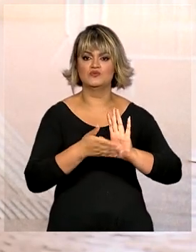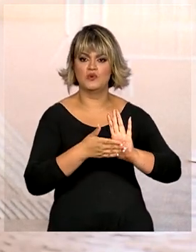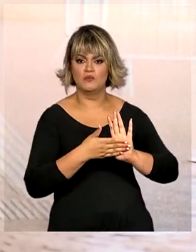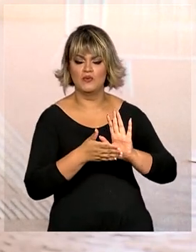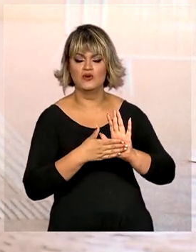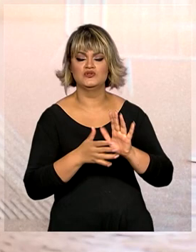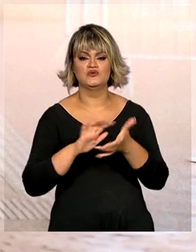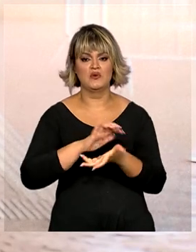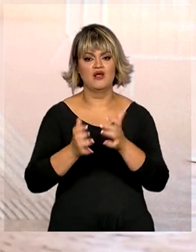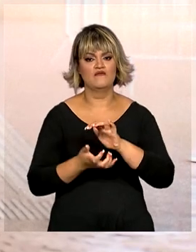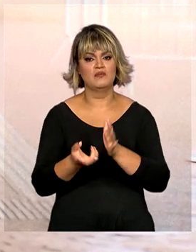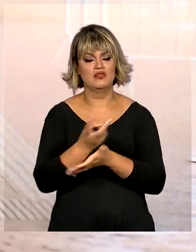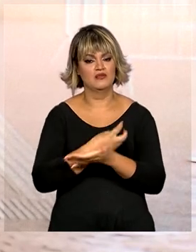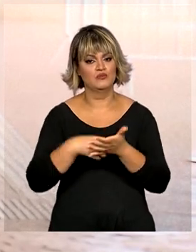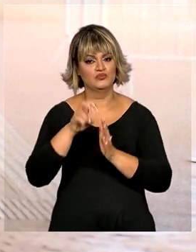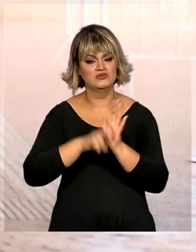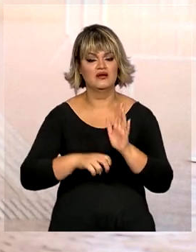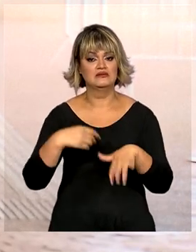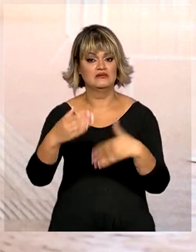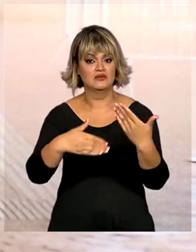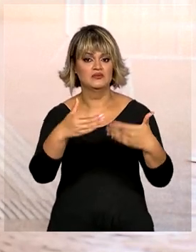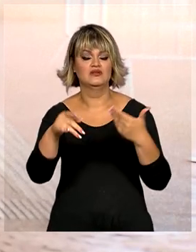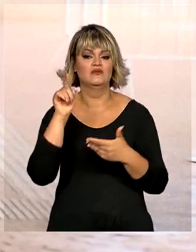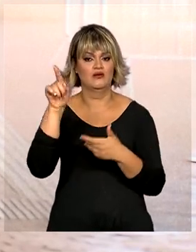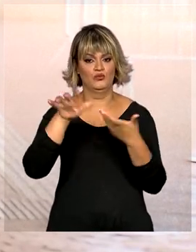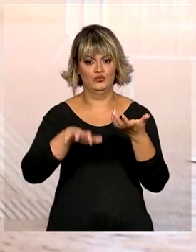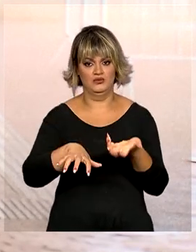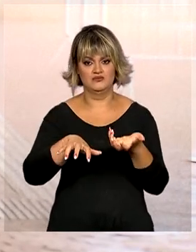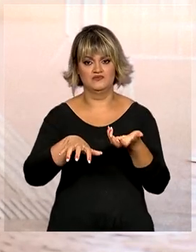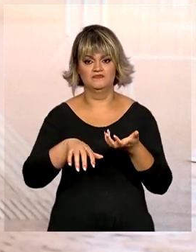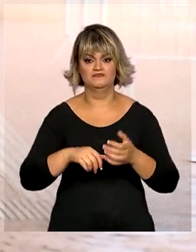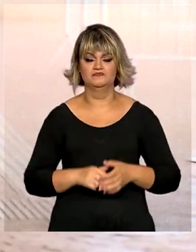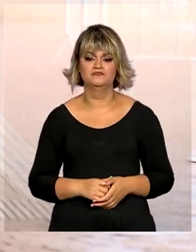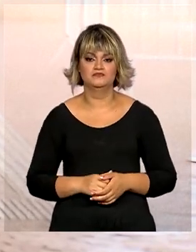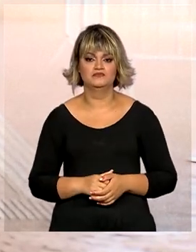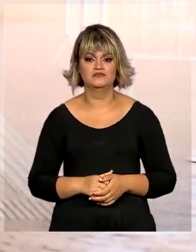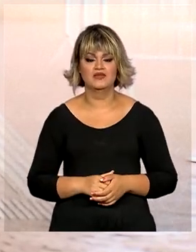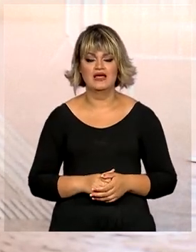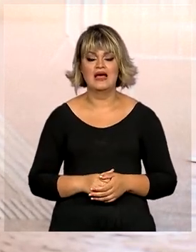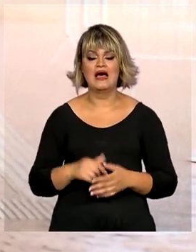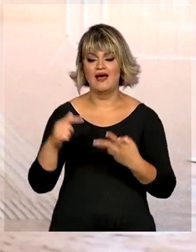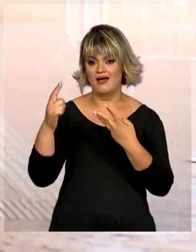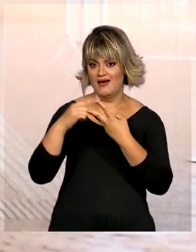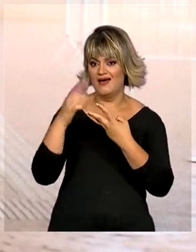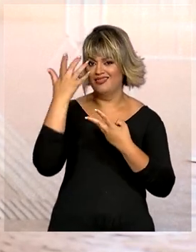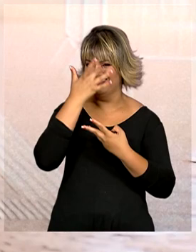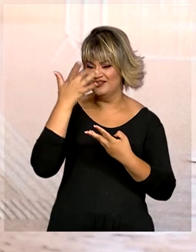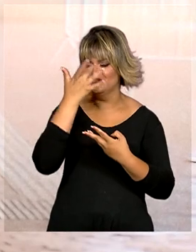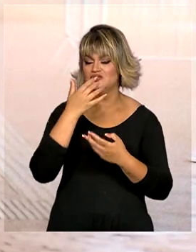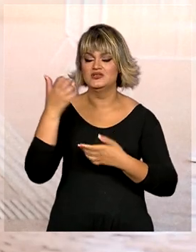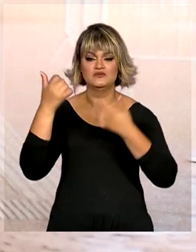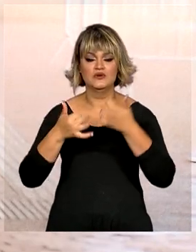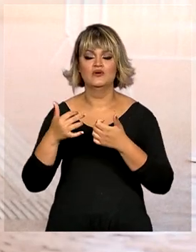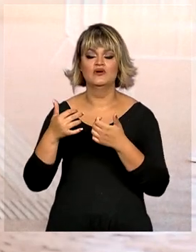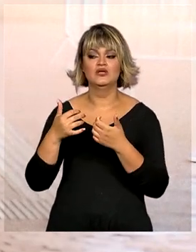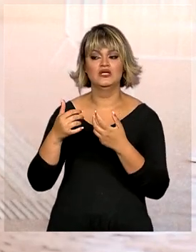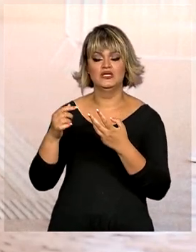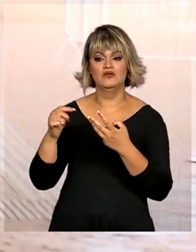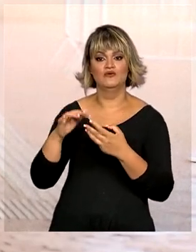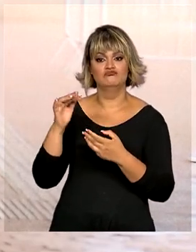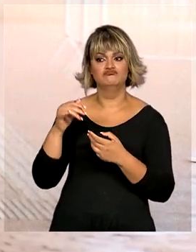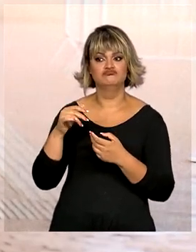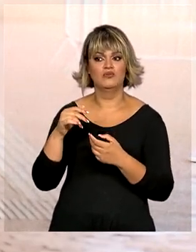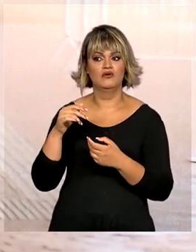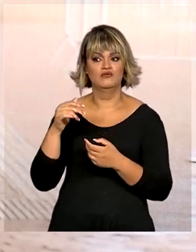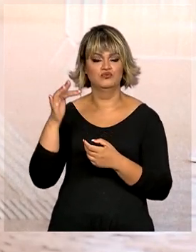sobre reforma tributária que atualmente tramitam ali no Congresso Nacional. Fernando Haddad antecipou ainda que a intenção do futuro